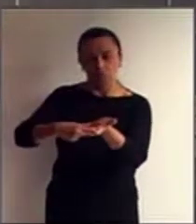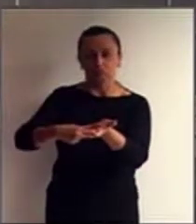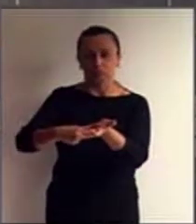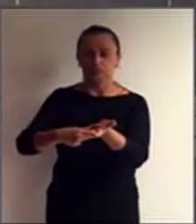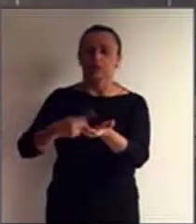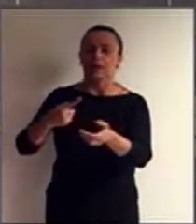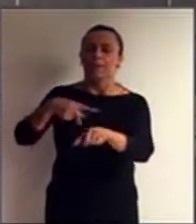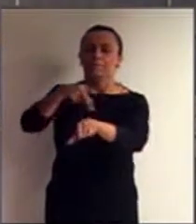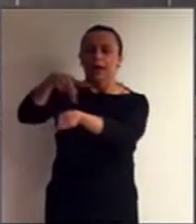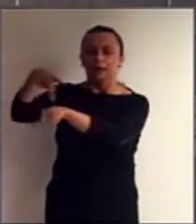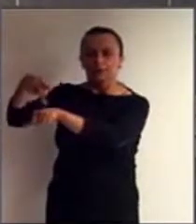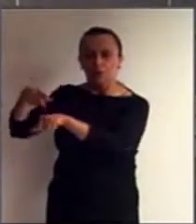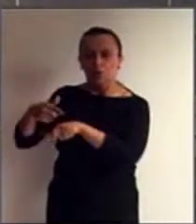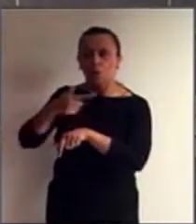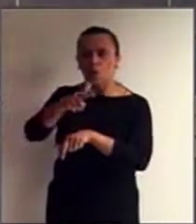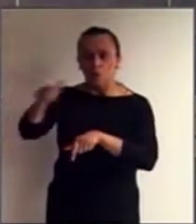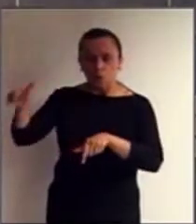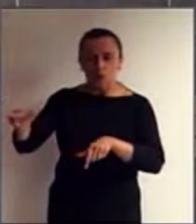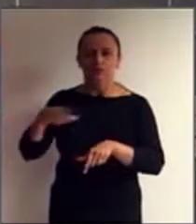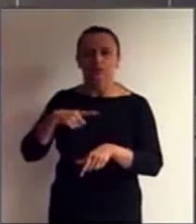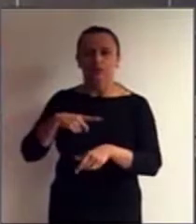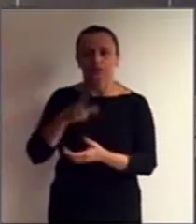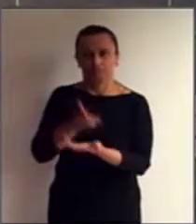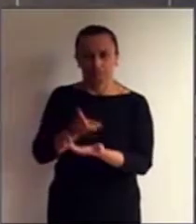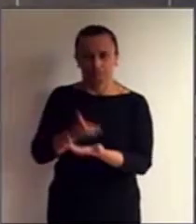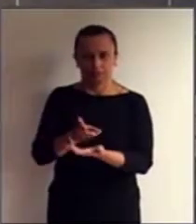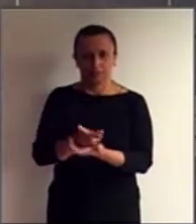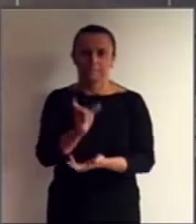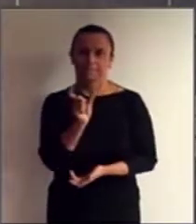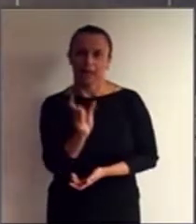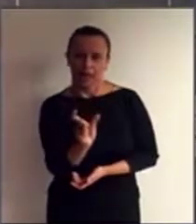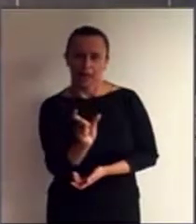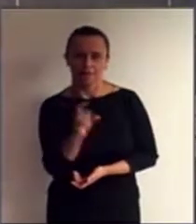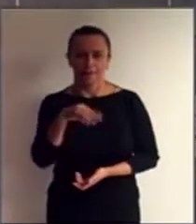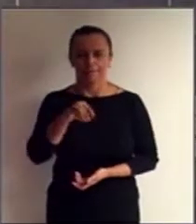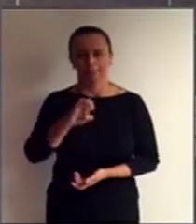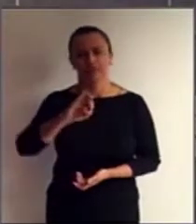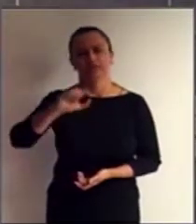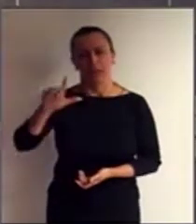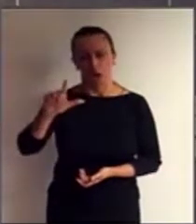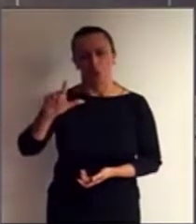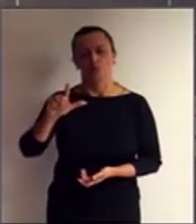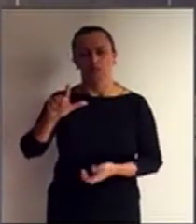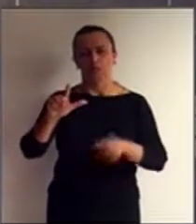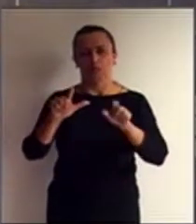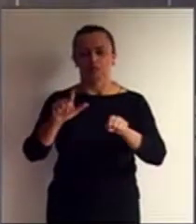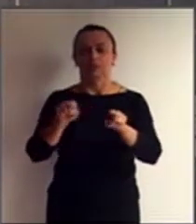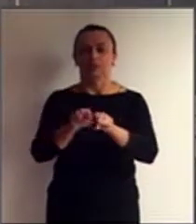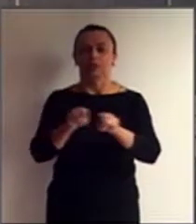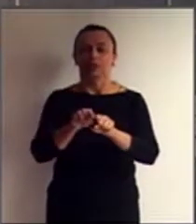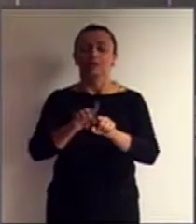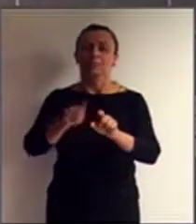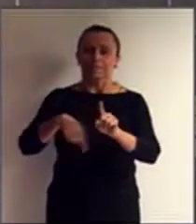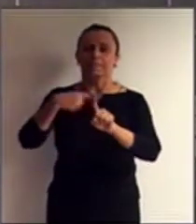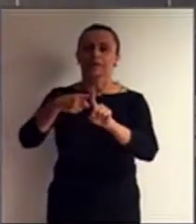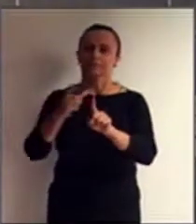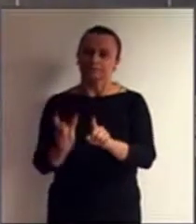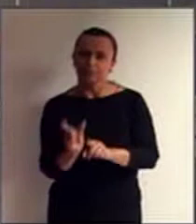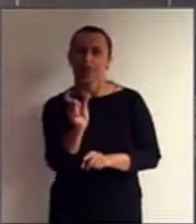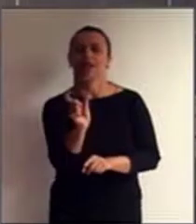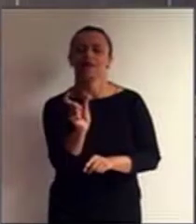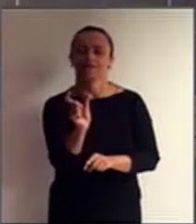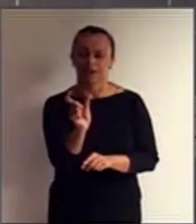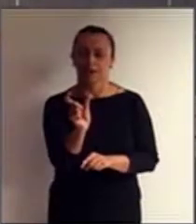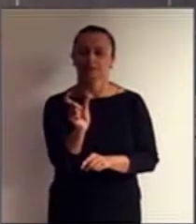outros países, a manutenção do termo mental e a inclusão da expressão intelectual.